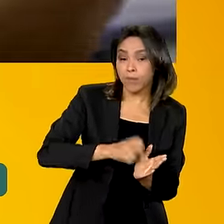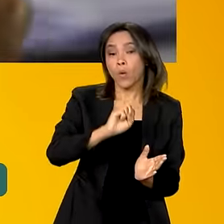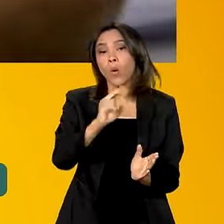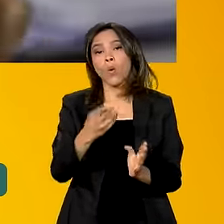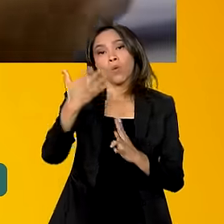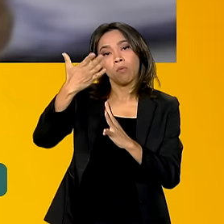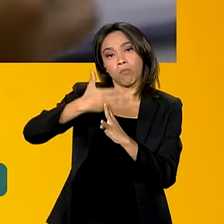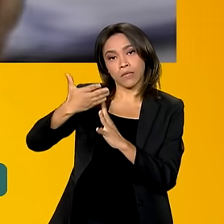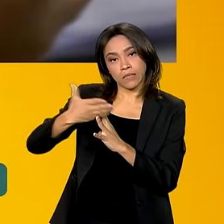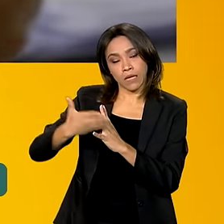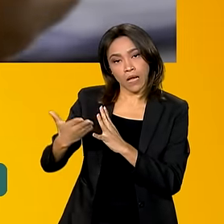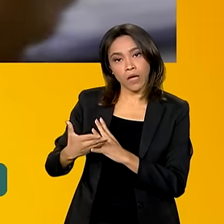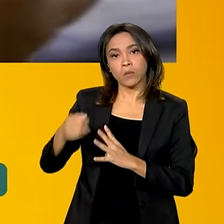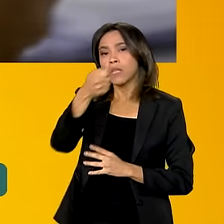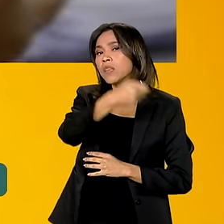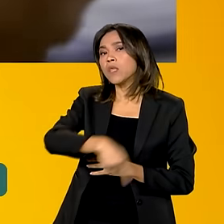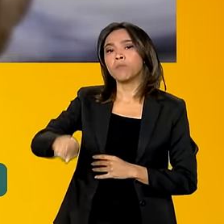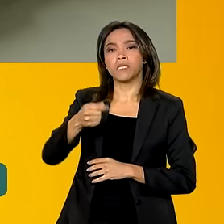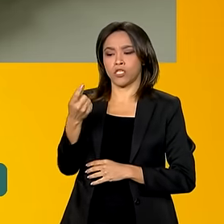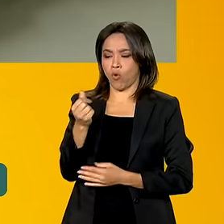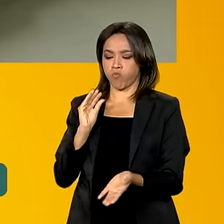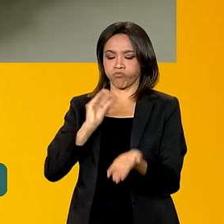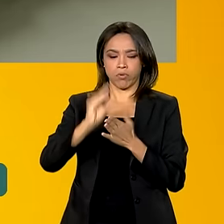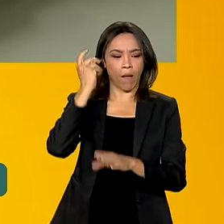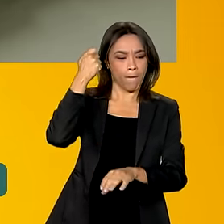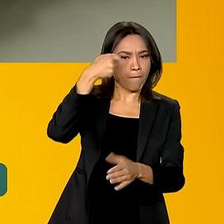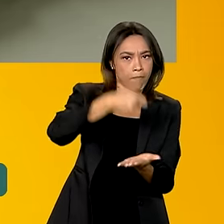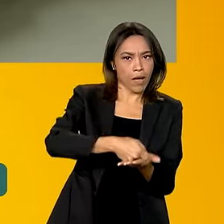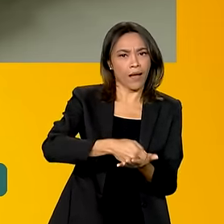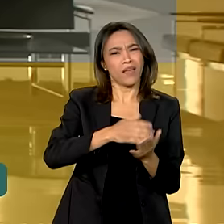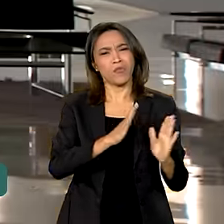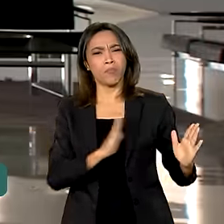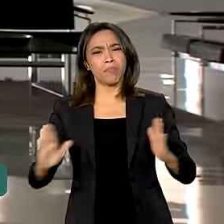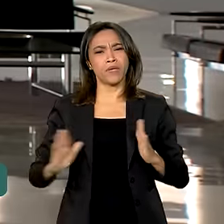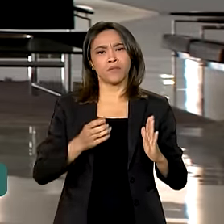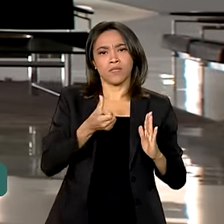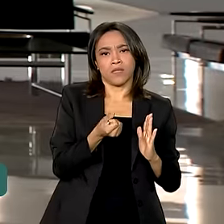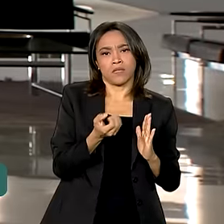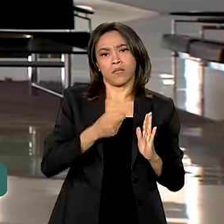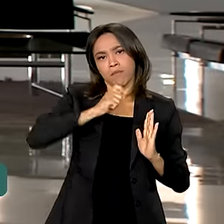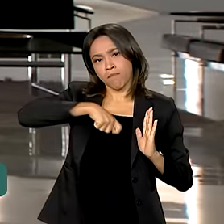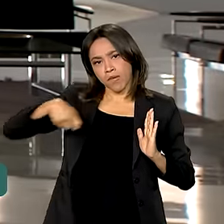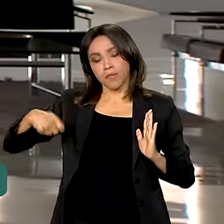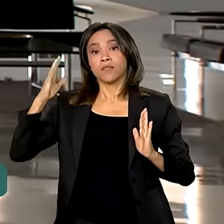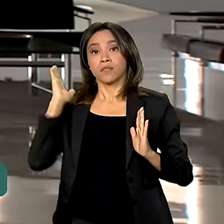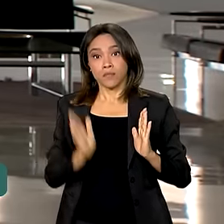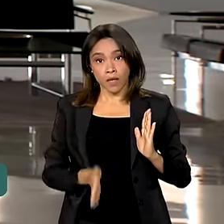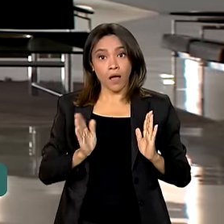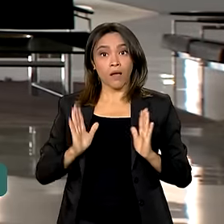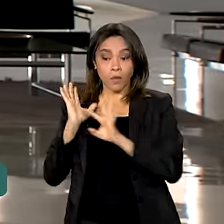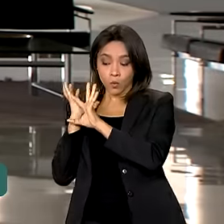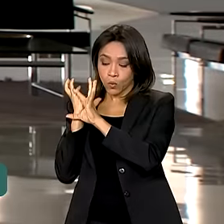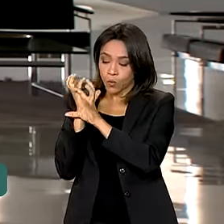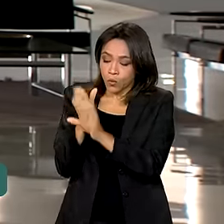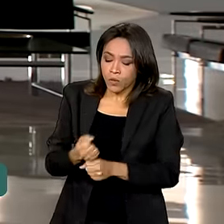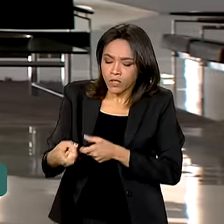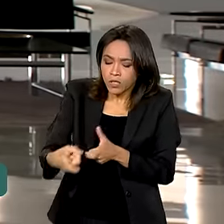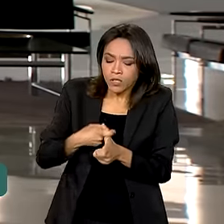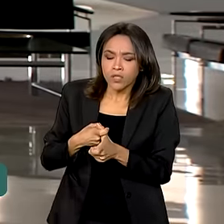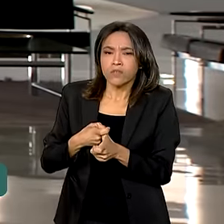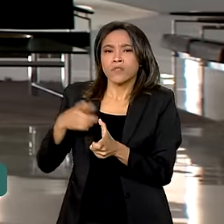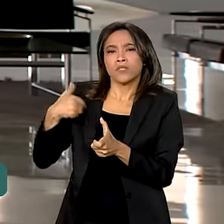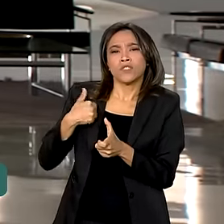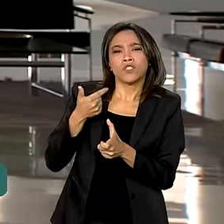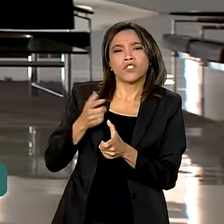parcelados, sem entrada e com até 60 meses para pagar. Também é possível juntar todas as dívidas, inclusive de